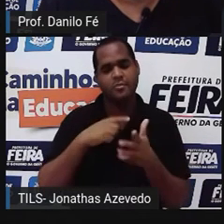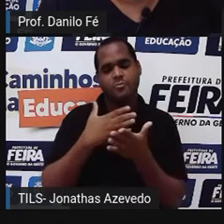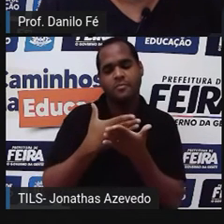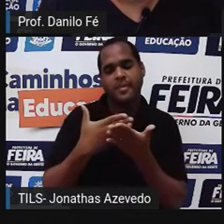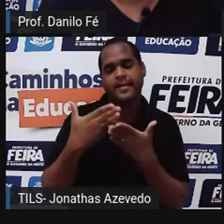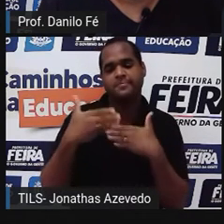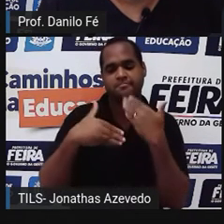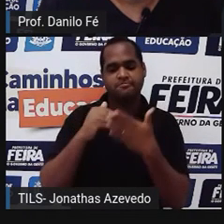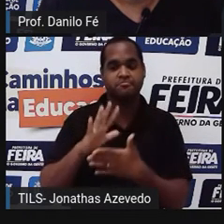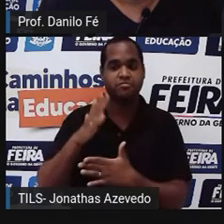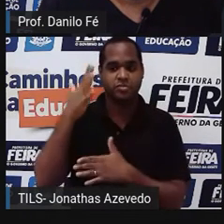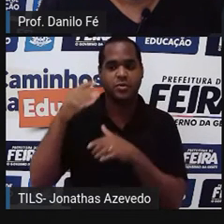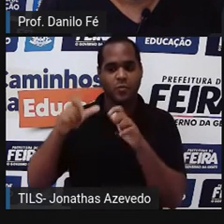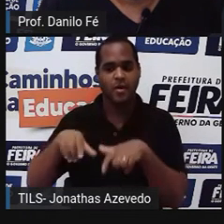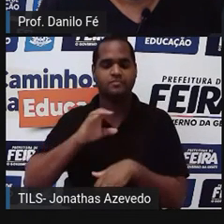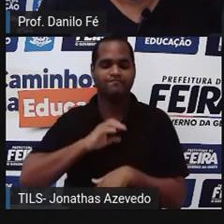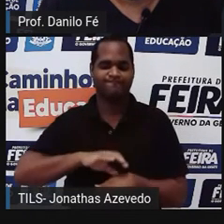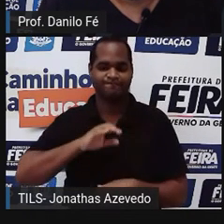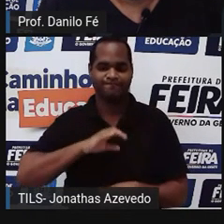acontecer lá em Portugal.